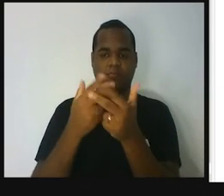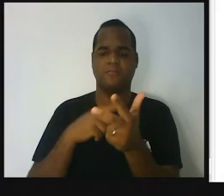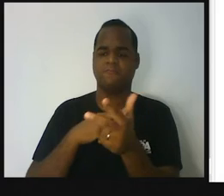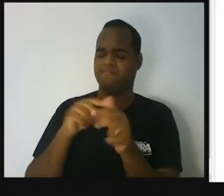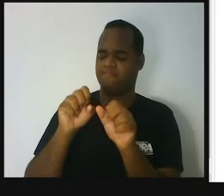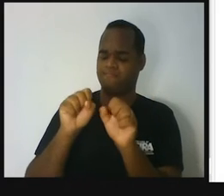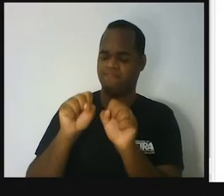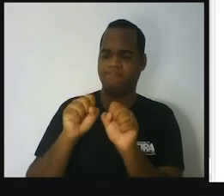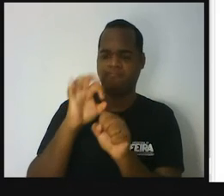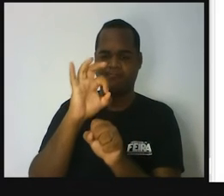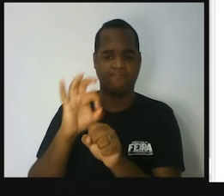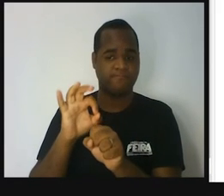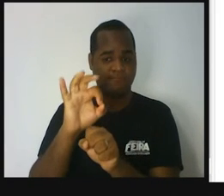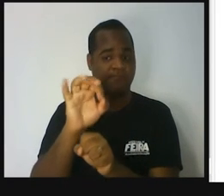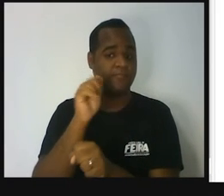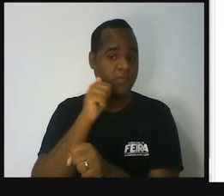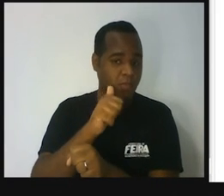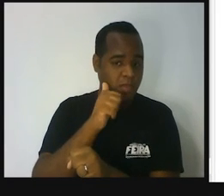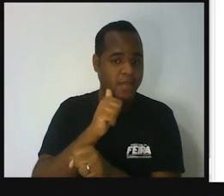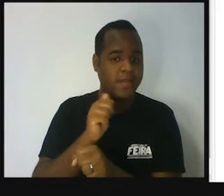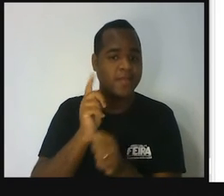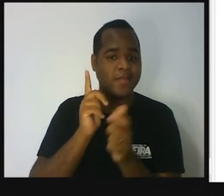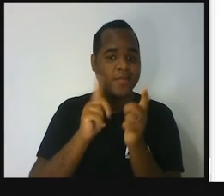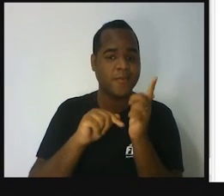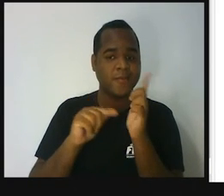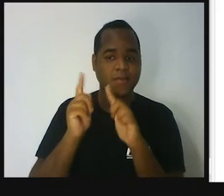probabilidade de Júlia ganhar o jogo?